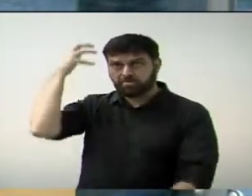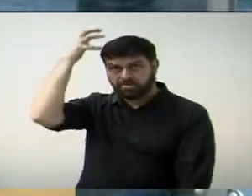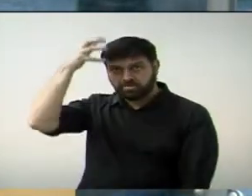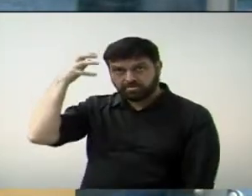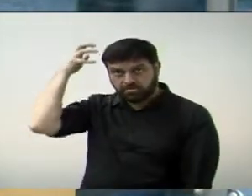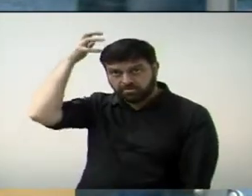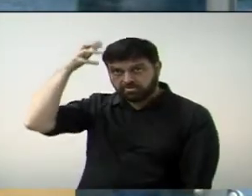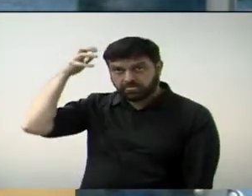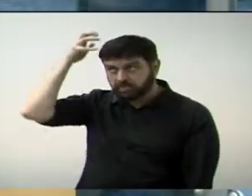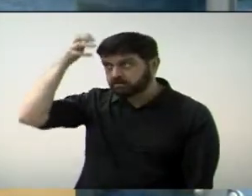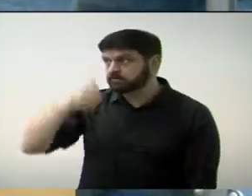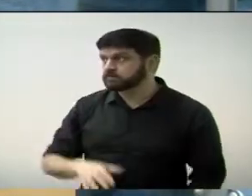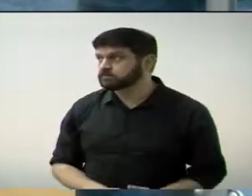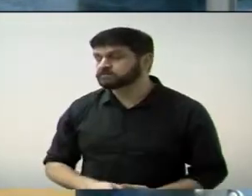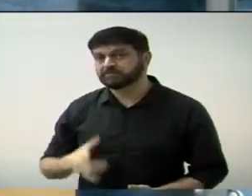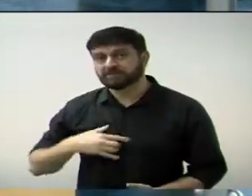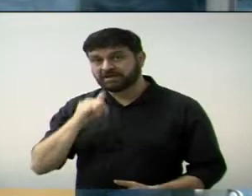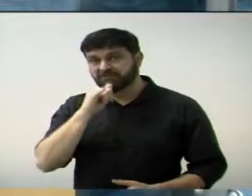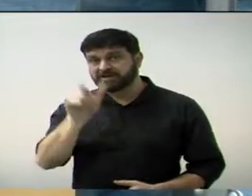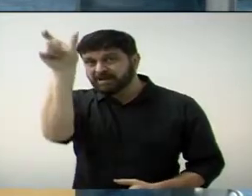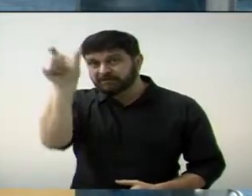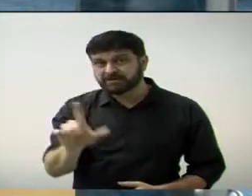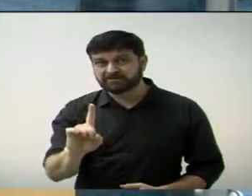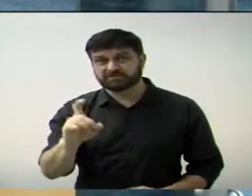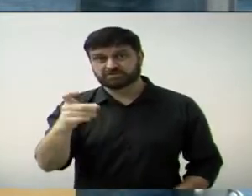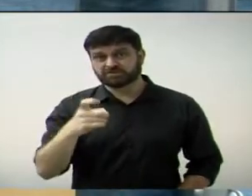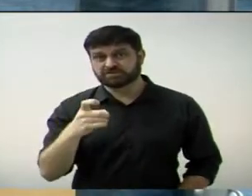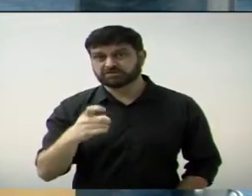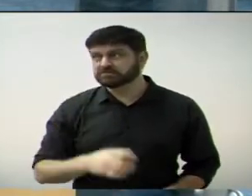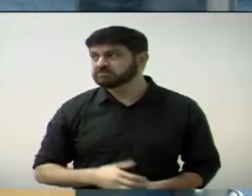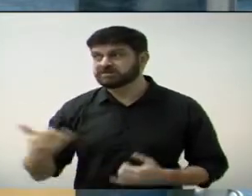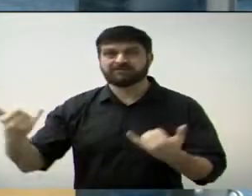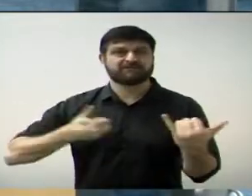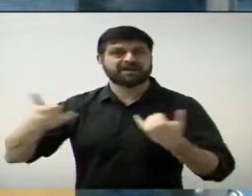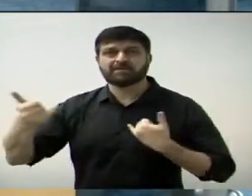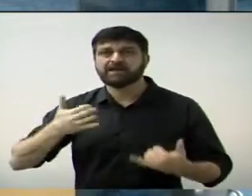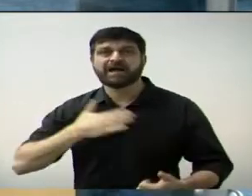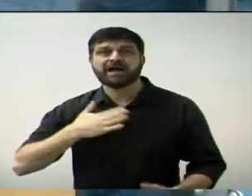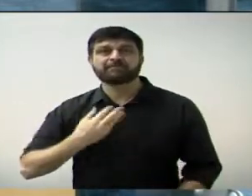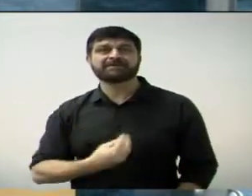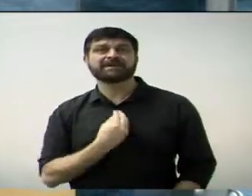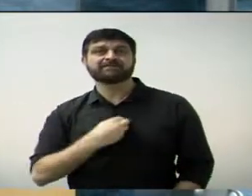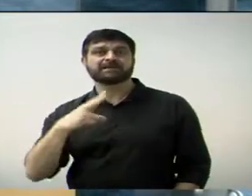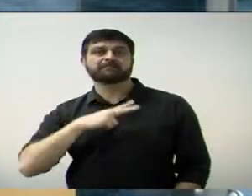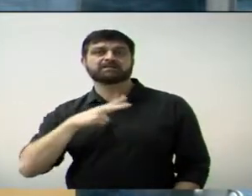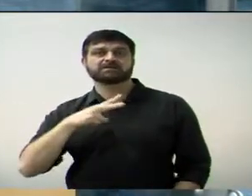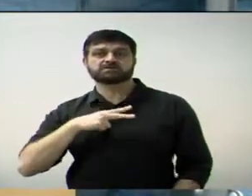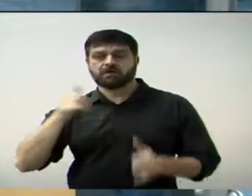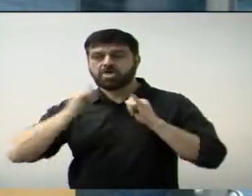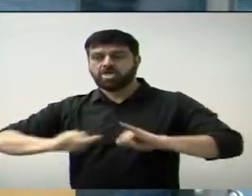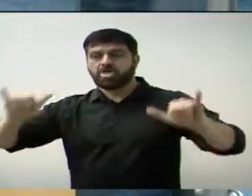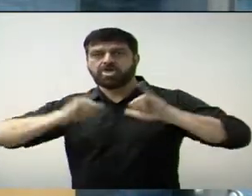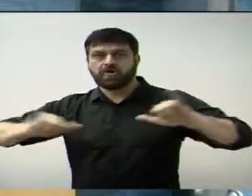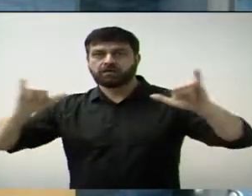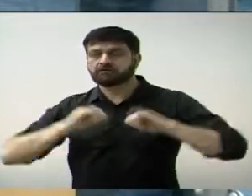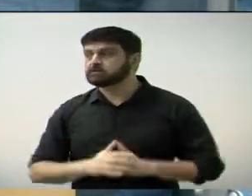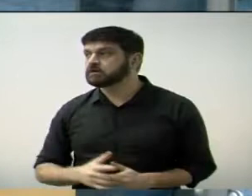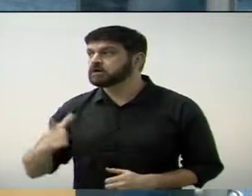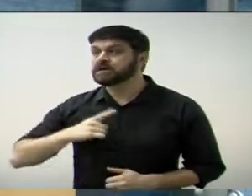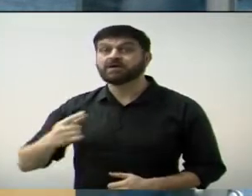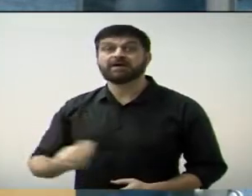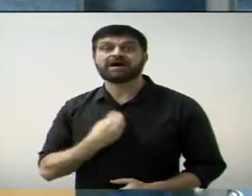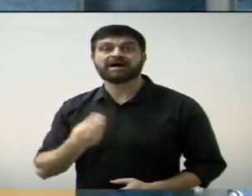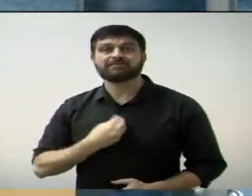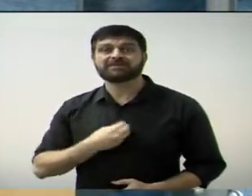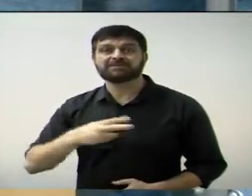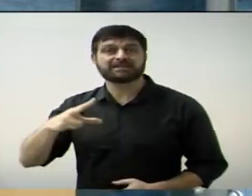O Dixon, vou falar uma coisa para você. Você não precisa mandar ninguém e vim falar dos meus problemas aqui na Câmara, não. Eu nunca escondi a minha